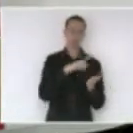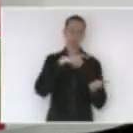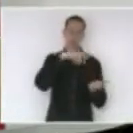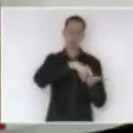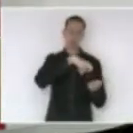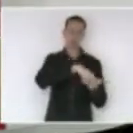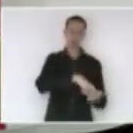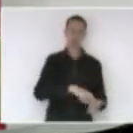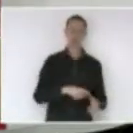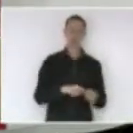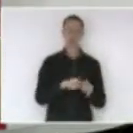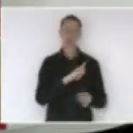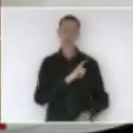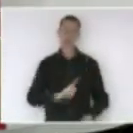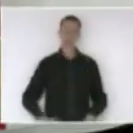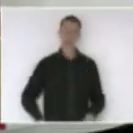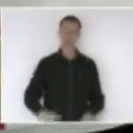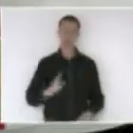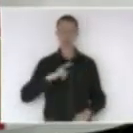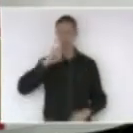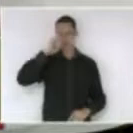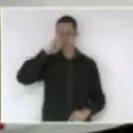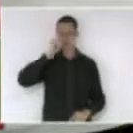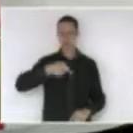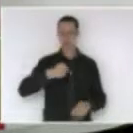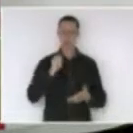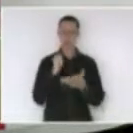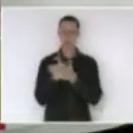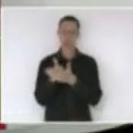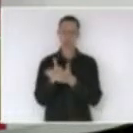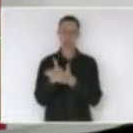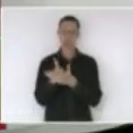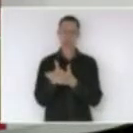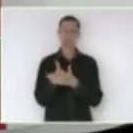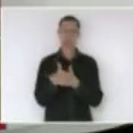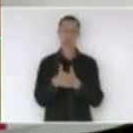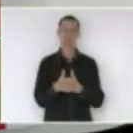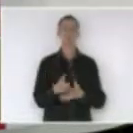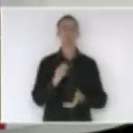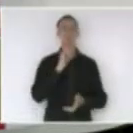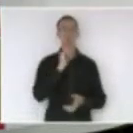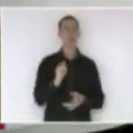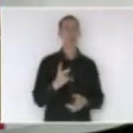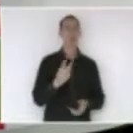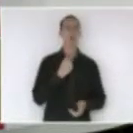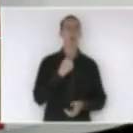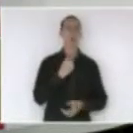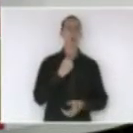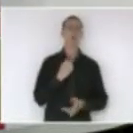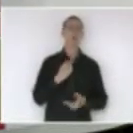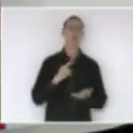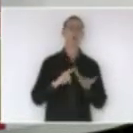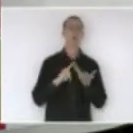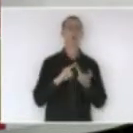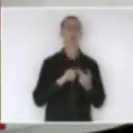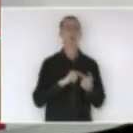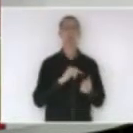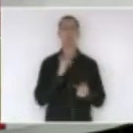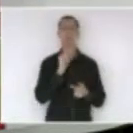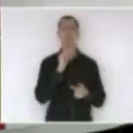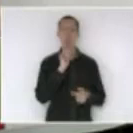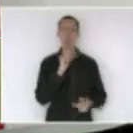puxãozinho de orelha que dá um puxão de orelha, não, mas não pode ser assim, não pode ser assim, ano após ano.